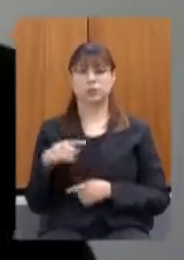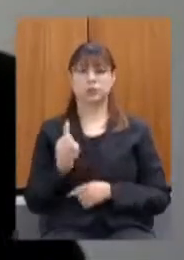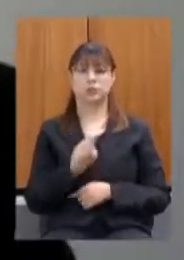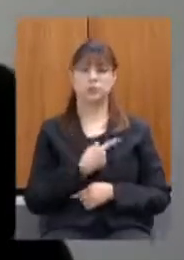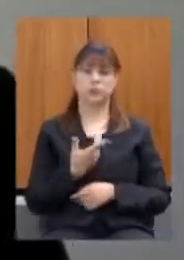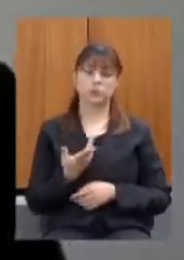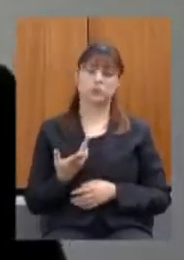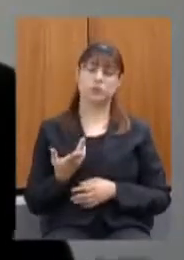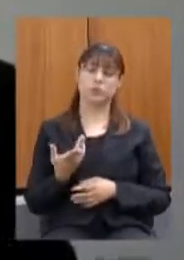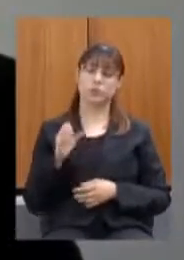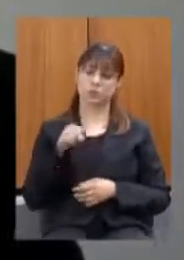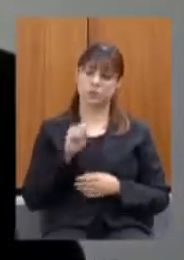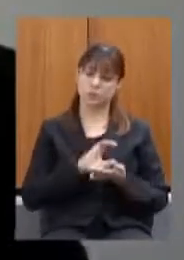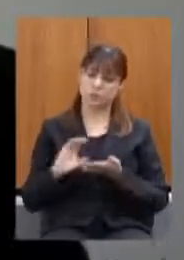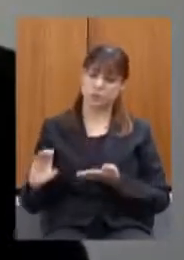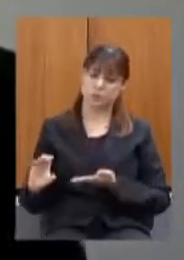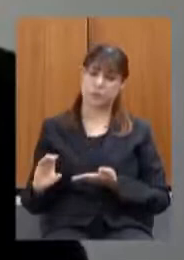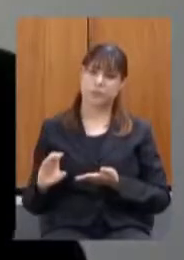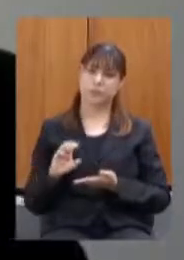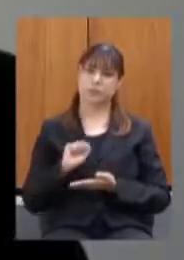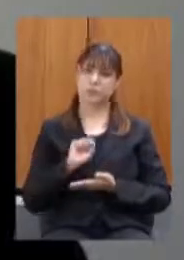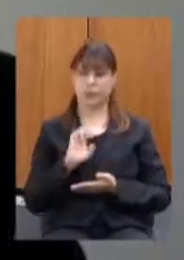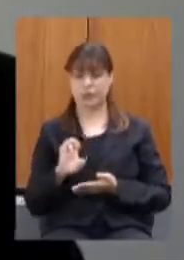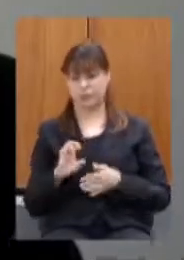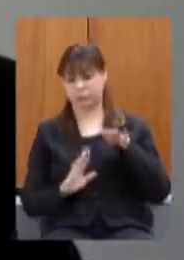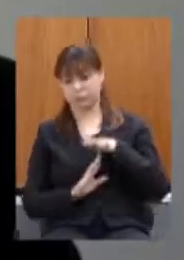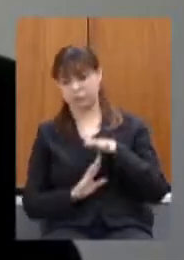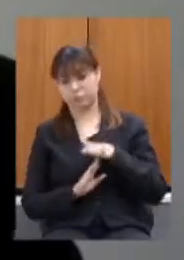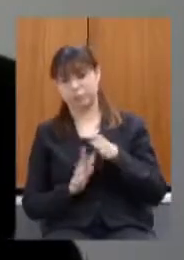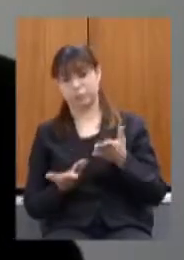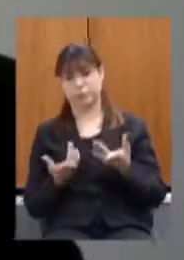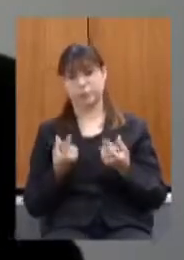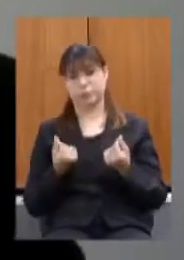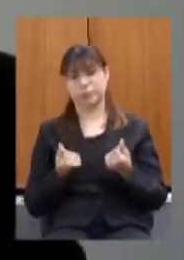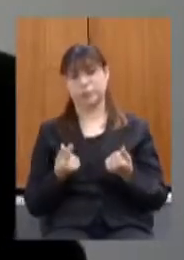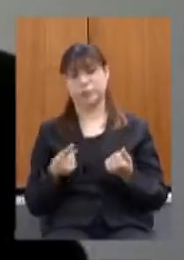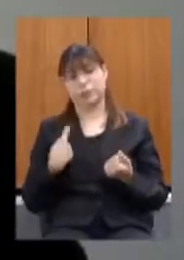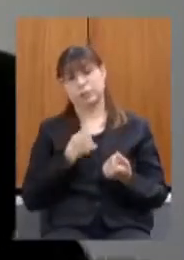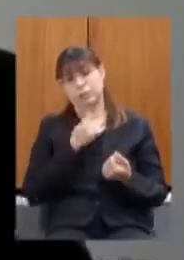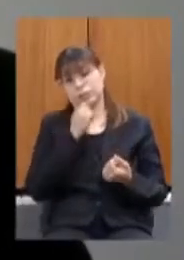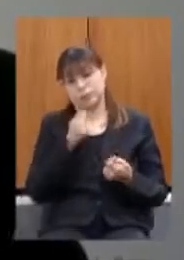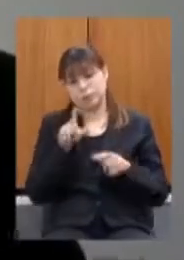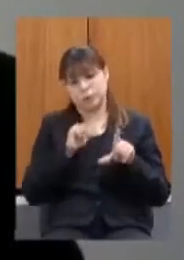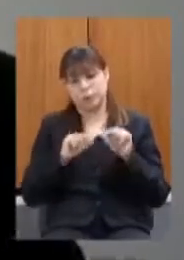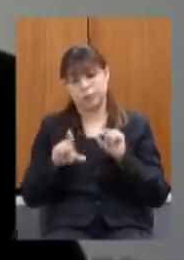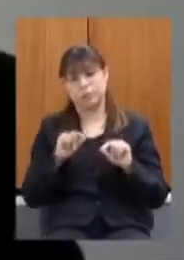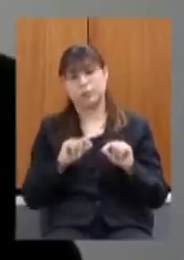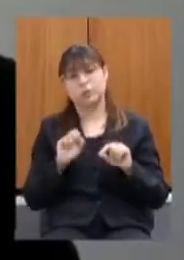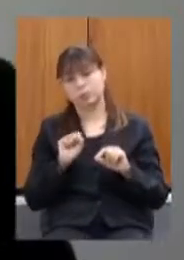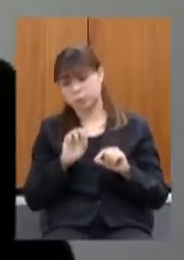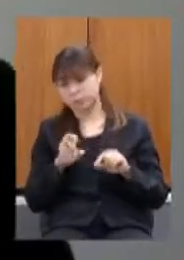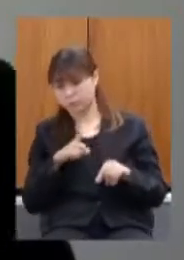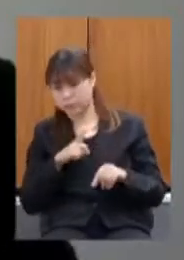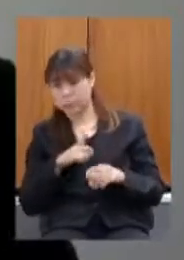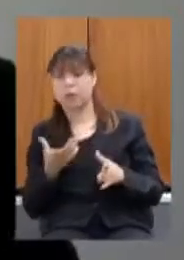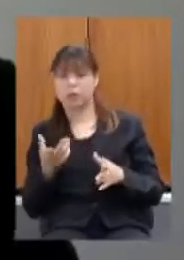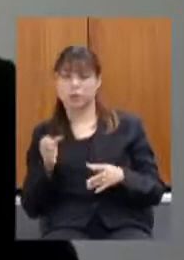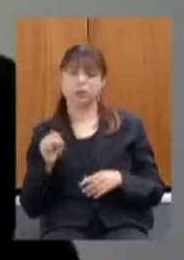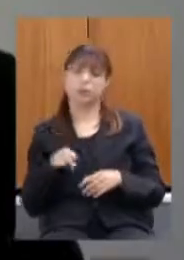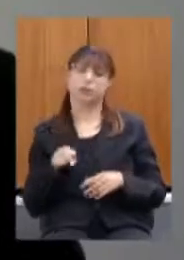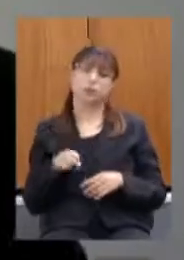certeza quando você tem uma alimentação de caixa a gente infelizmente a gente tem que fazer escolhas havendo a gente pode sim obviamente